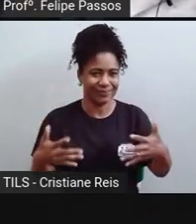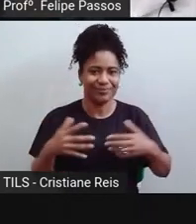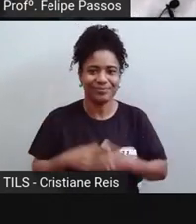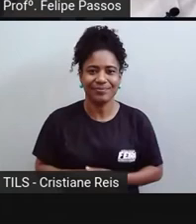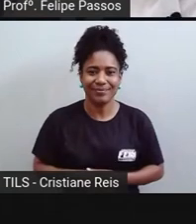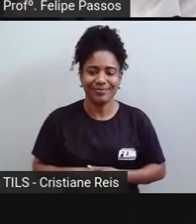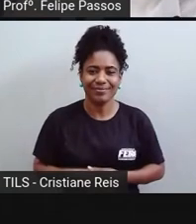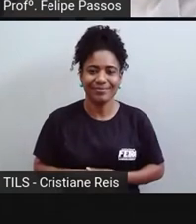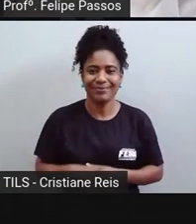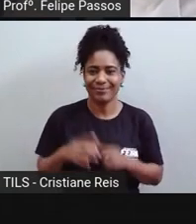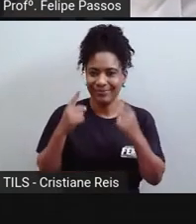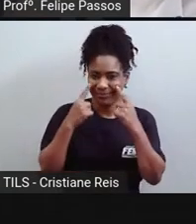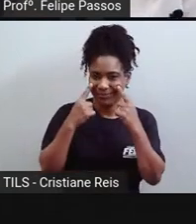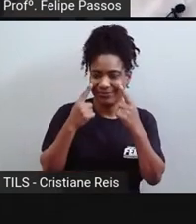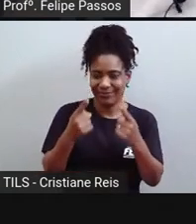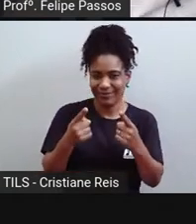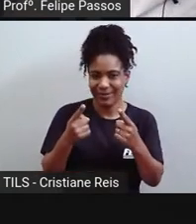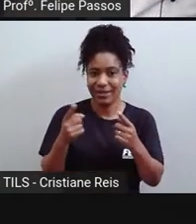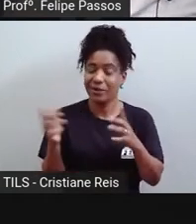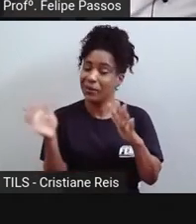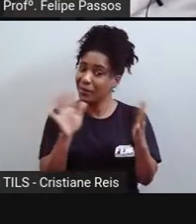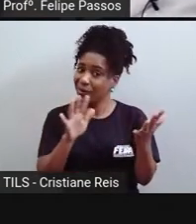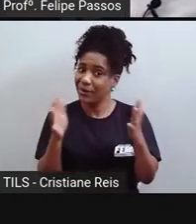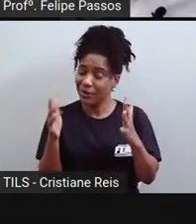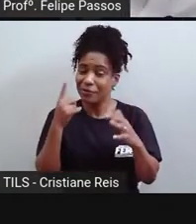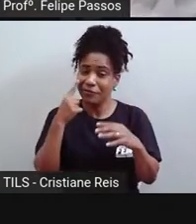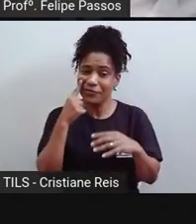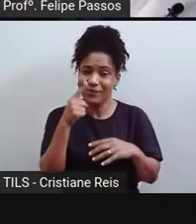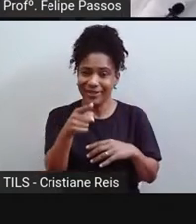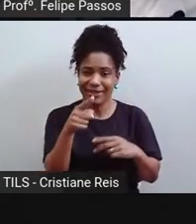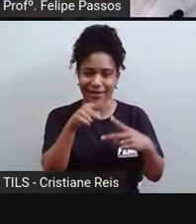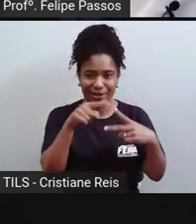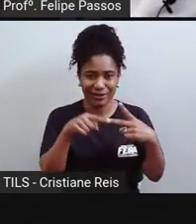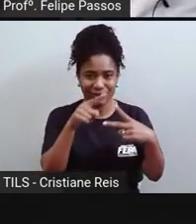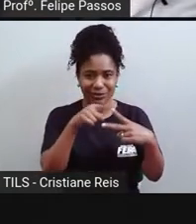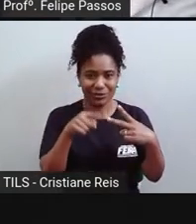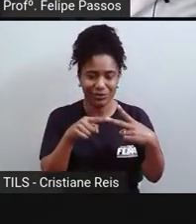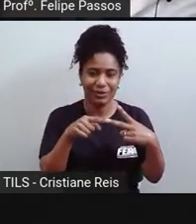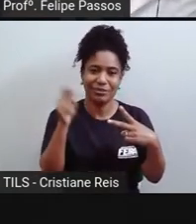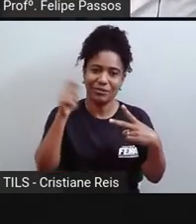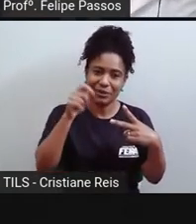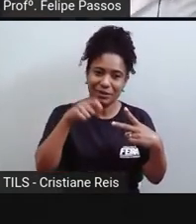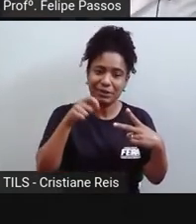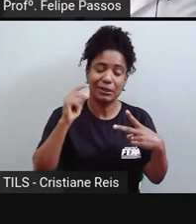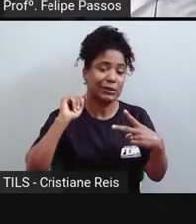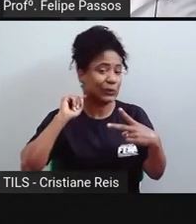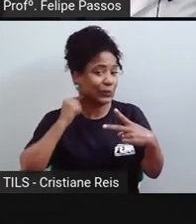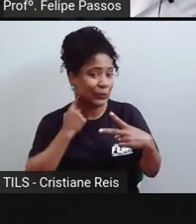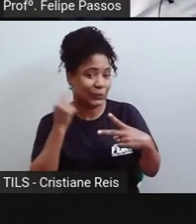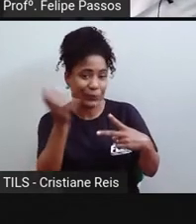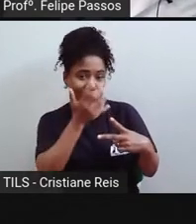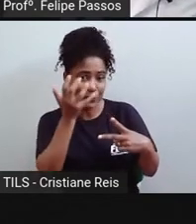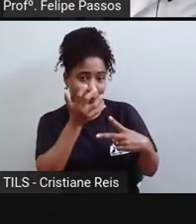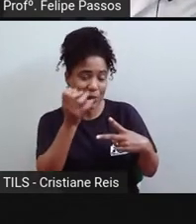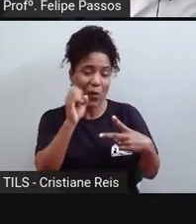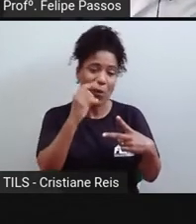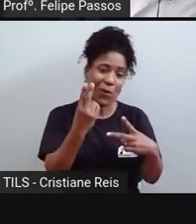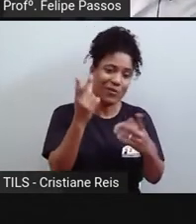duas aqui que são relativamente polêmicas. Existe discussão sobre a